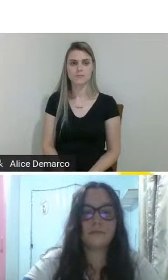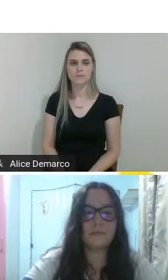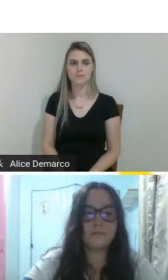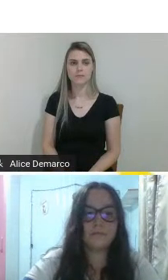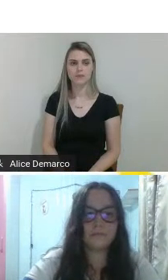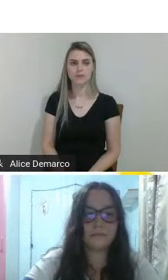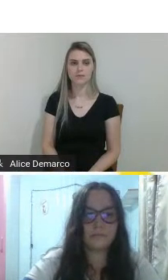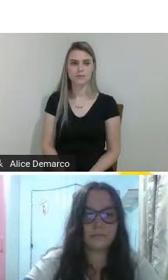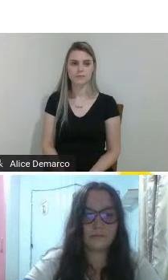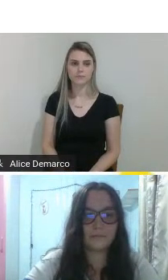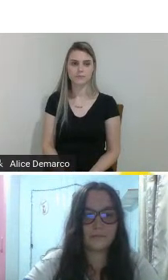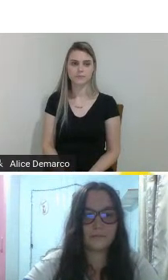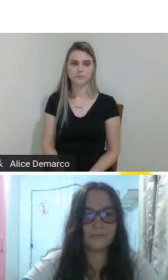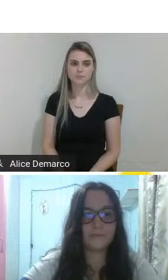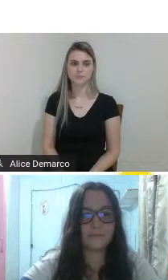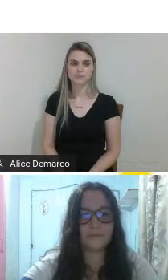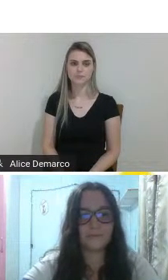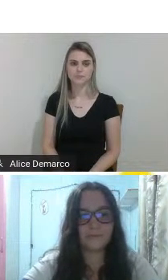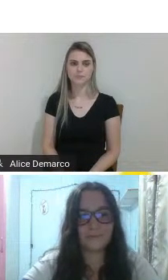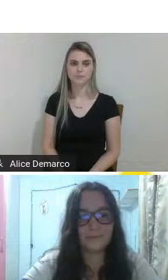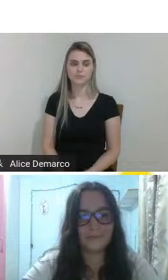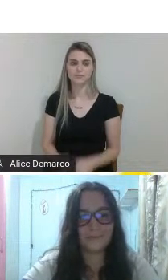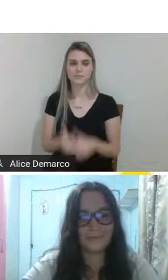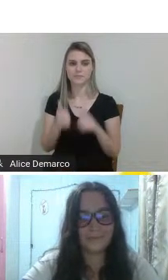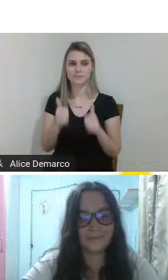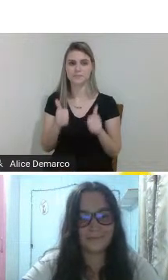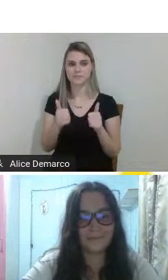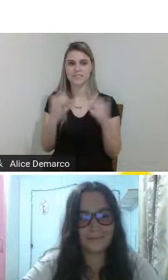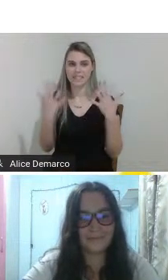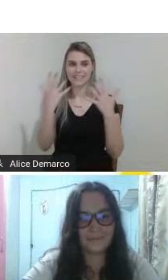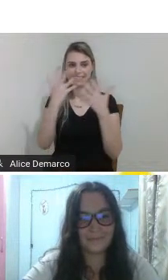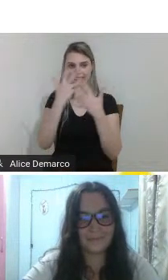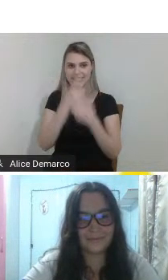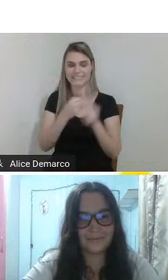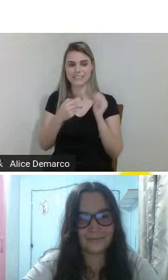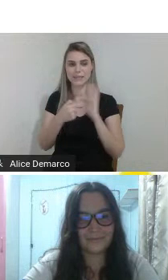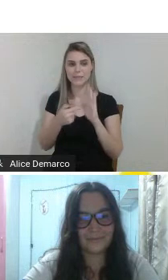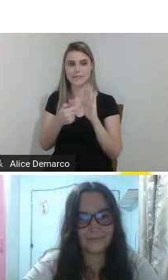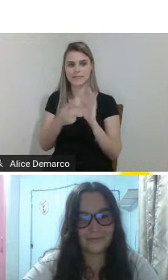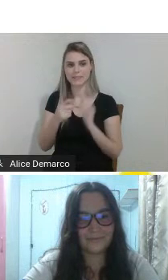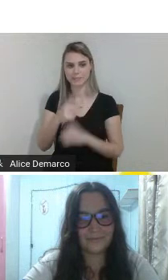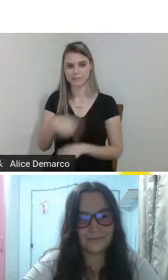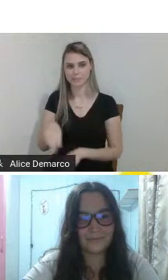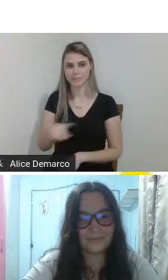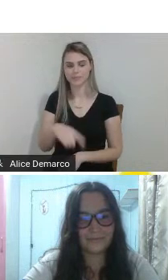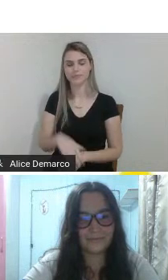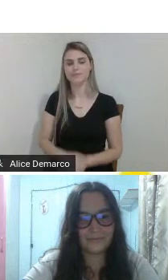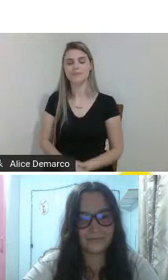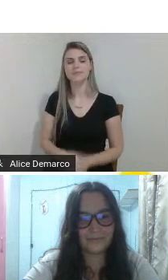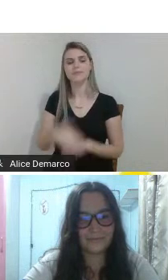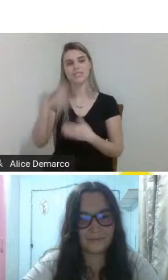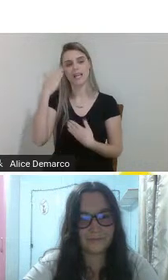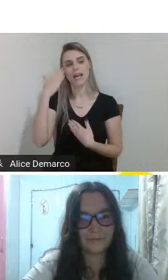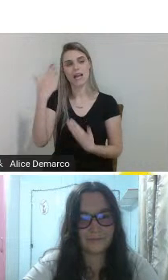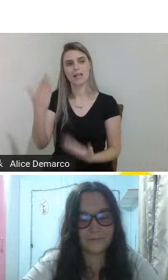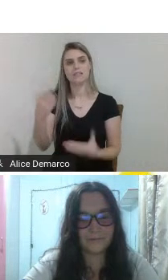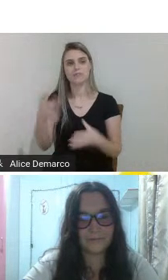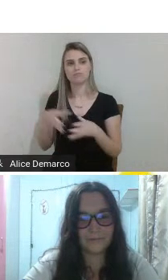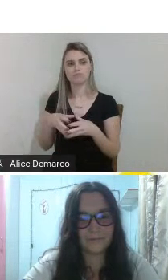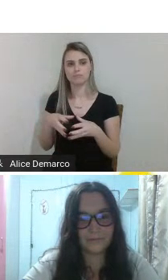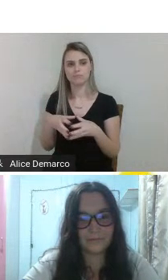e ao Jean belíssima apresentação de vocês e agradecendo a equipe